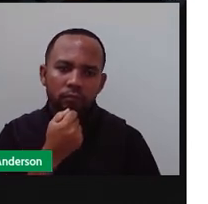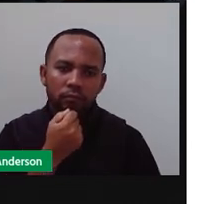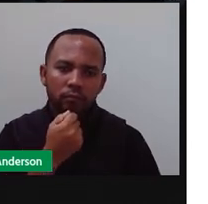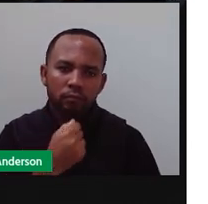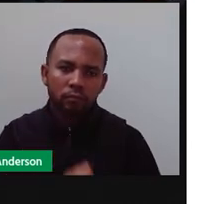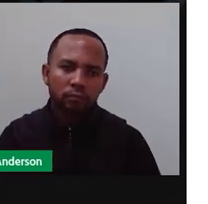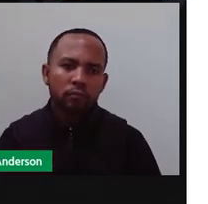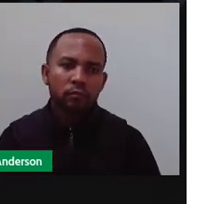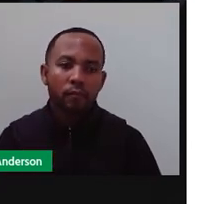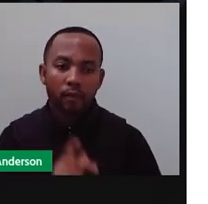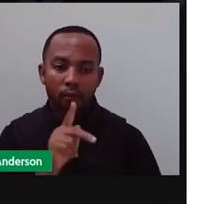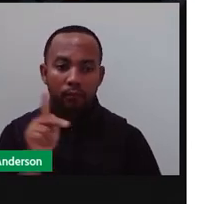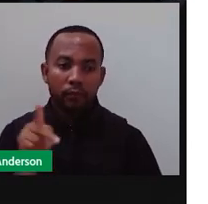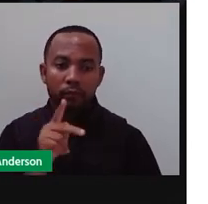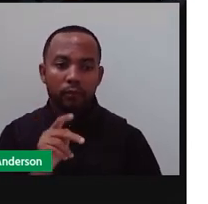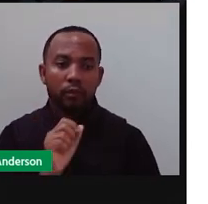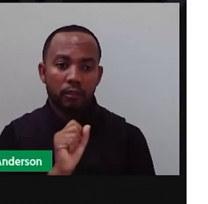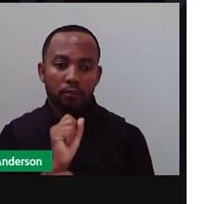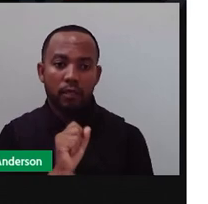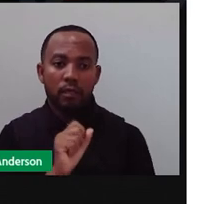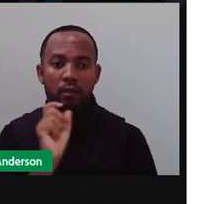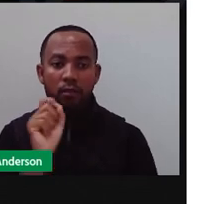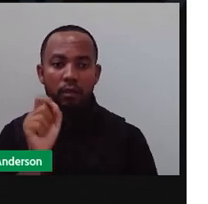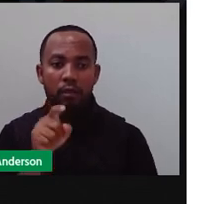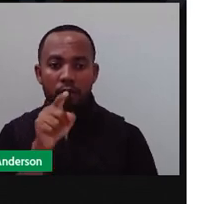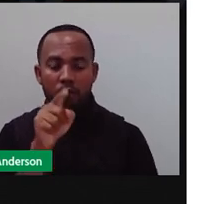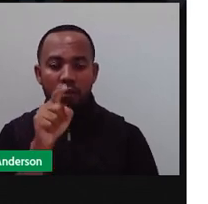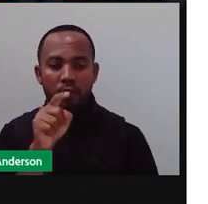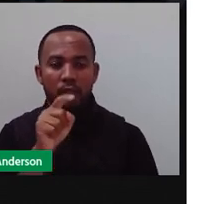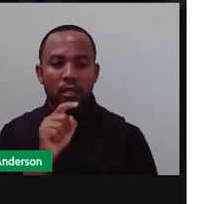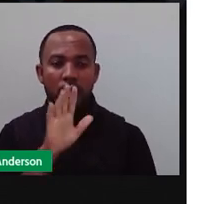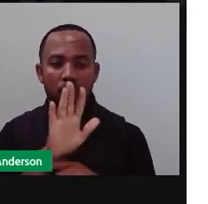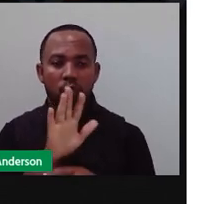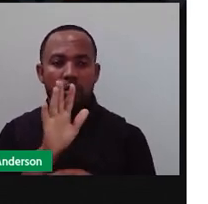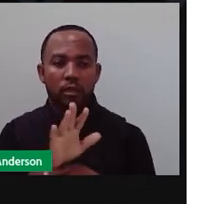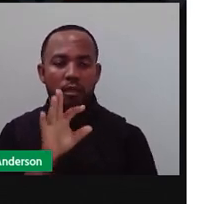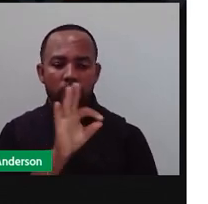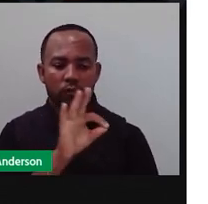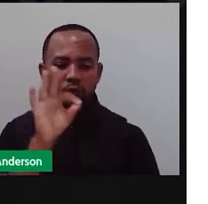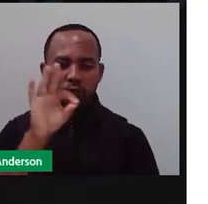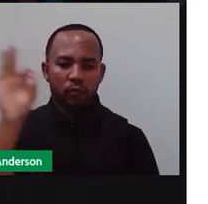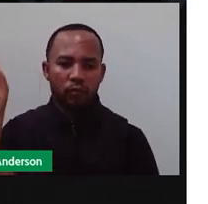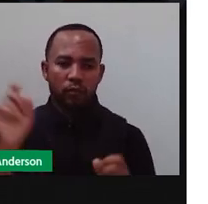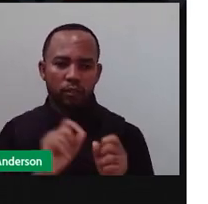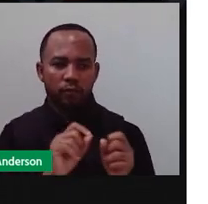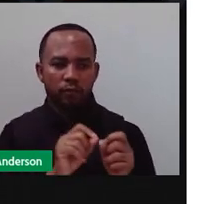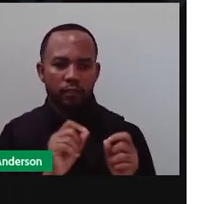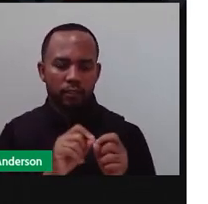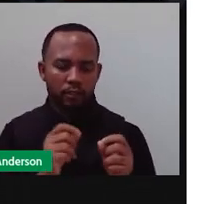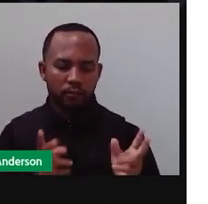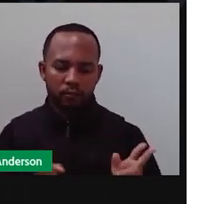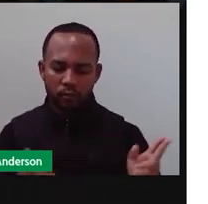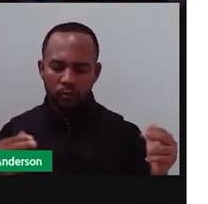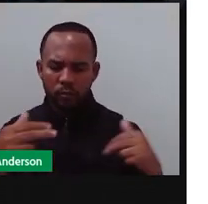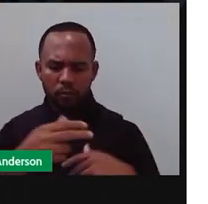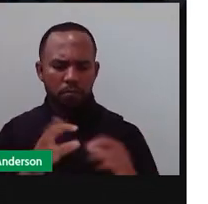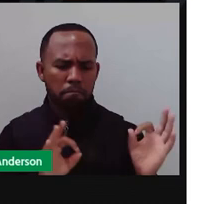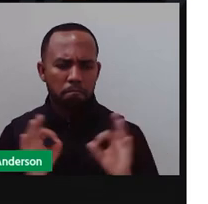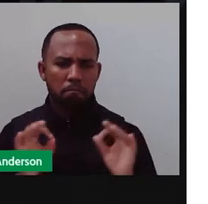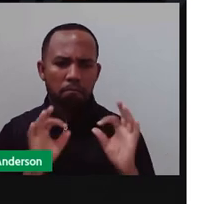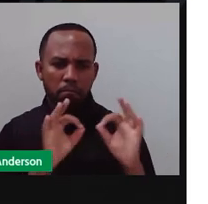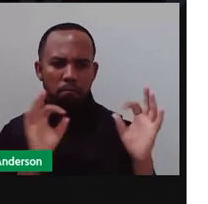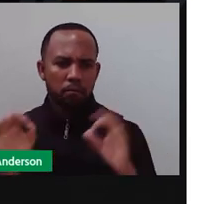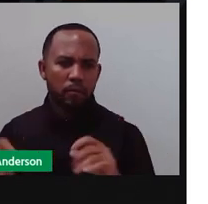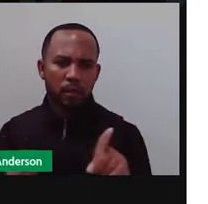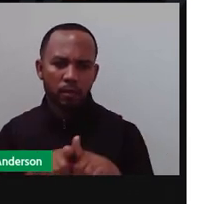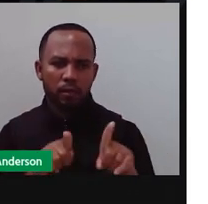A Pro espera que essa retomada de gráfico aí tenha ajudado vocês. Espera também que vocês construam gráficos aí, né? Que compartilhem